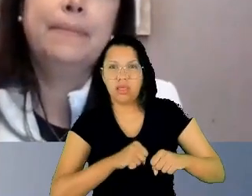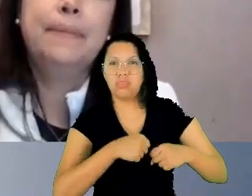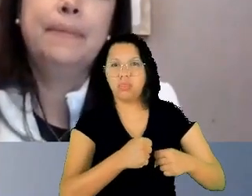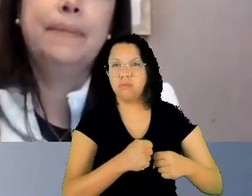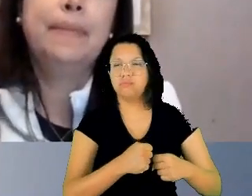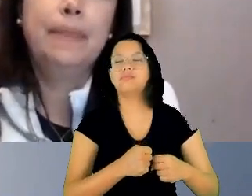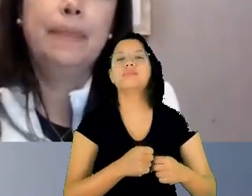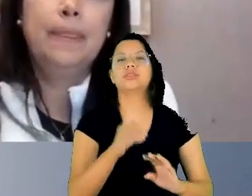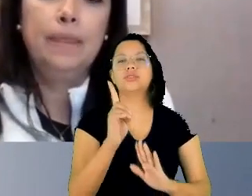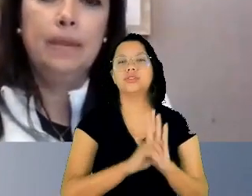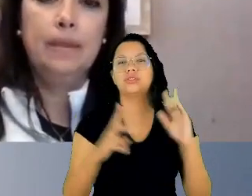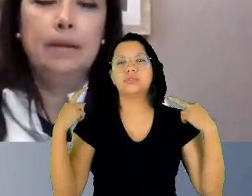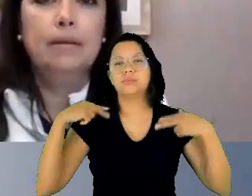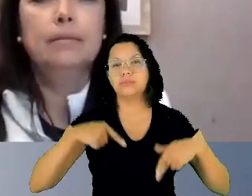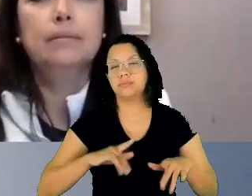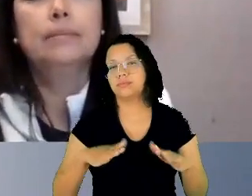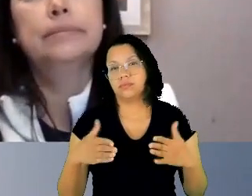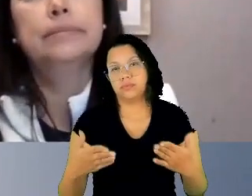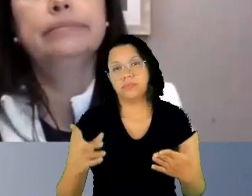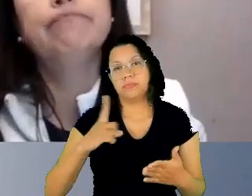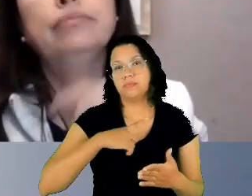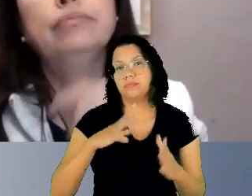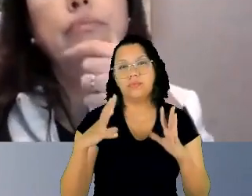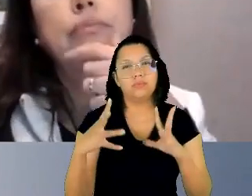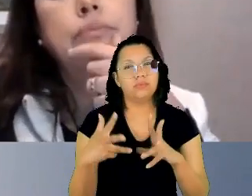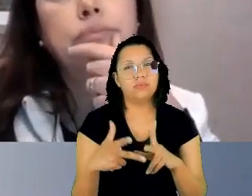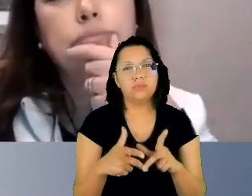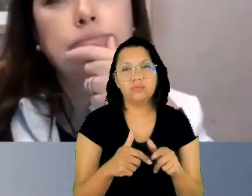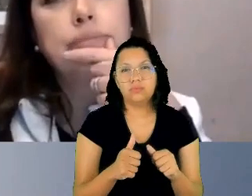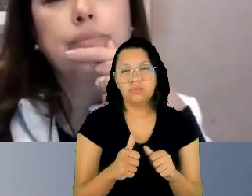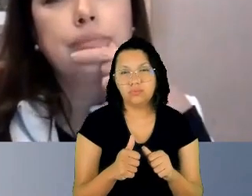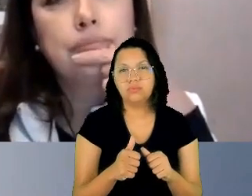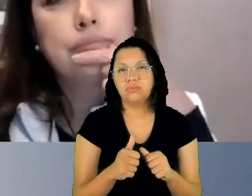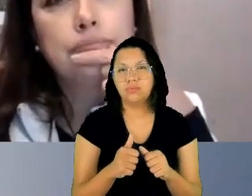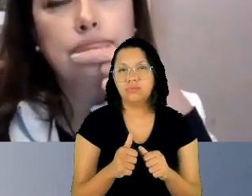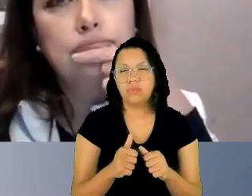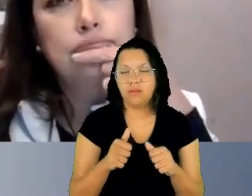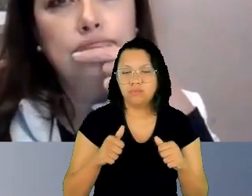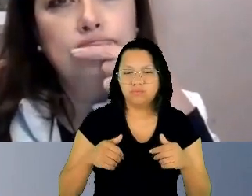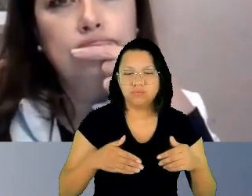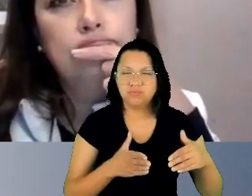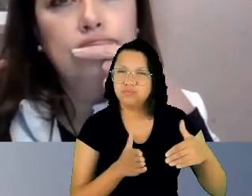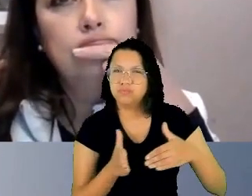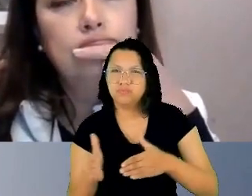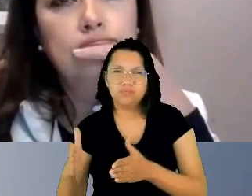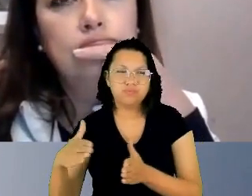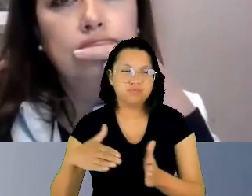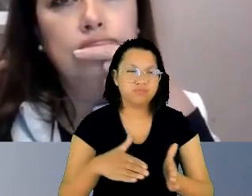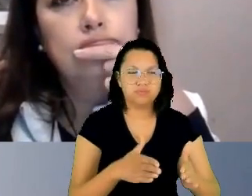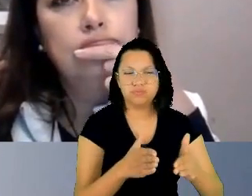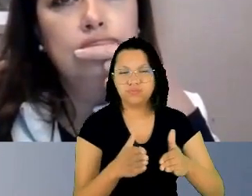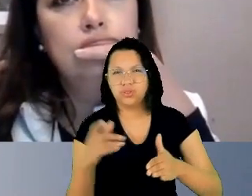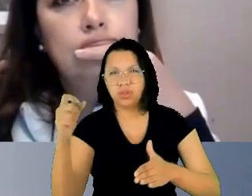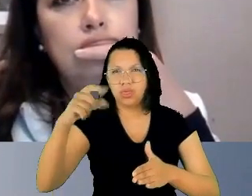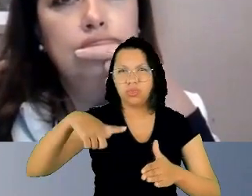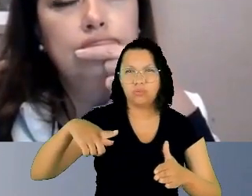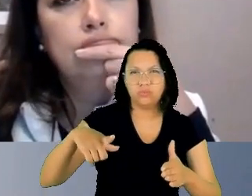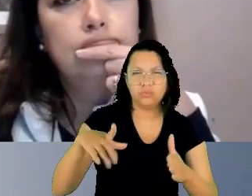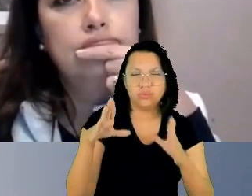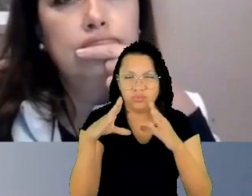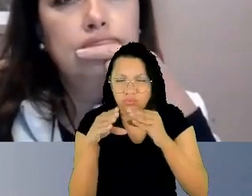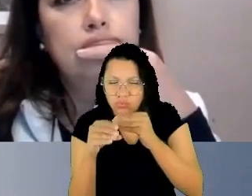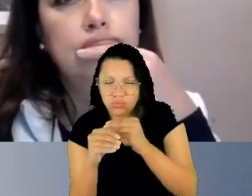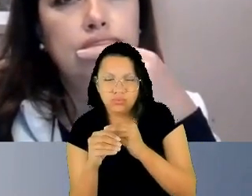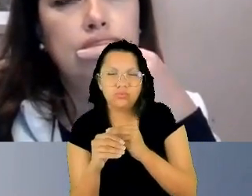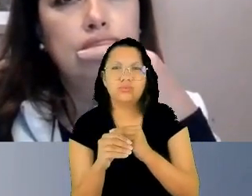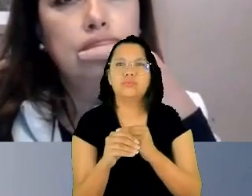temos toda uma travessia não linear, marcada por luzes e sombras, por ações emancipatórias, na